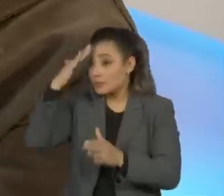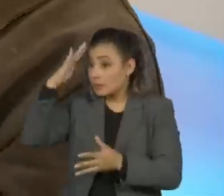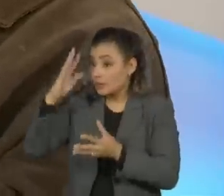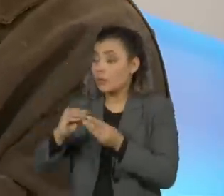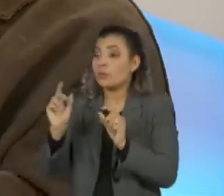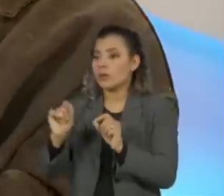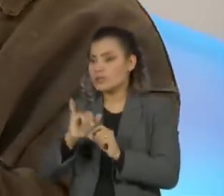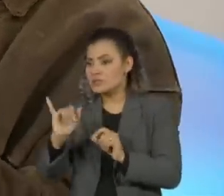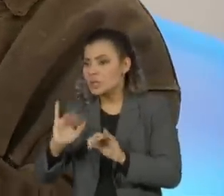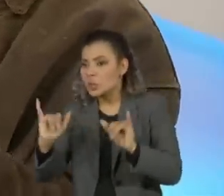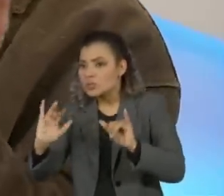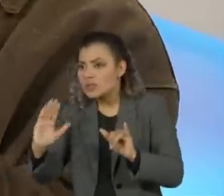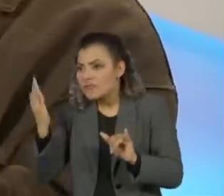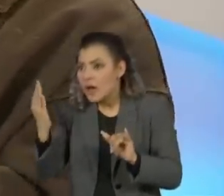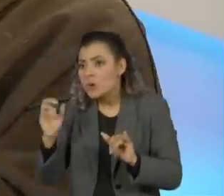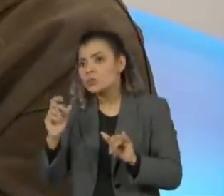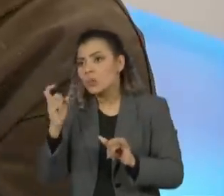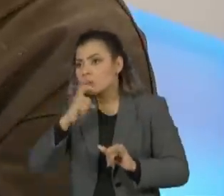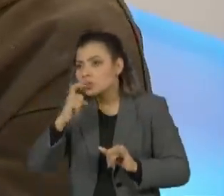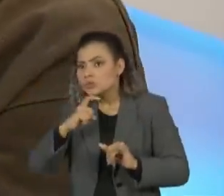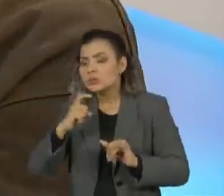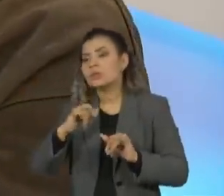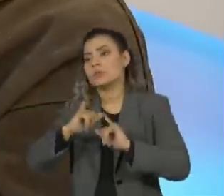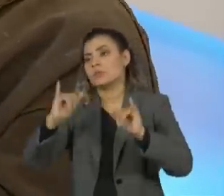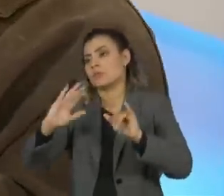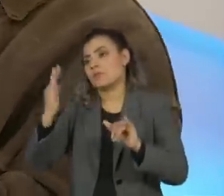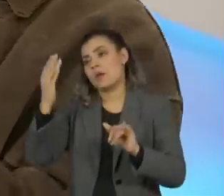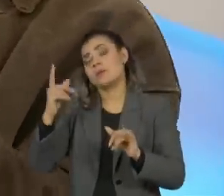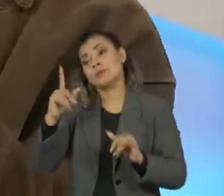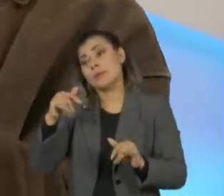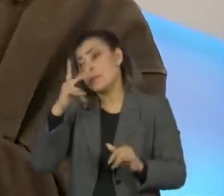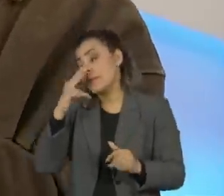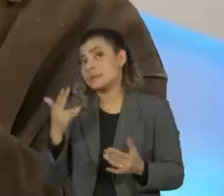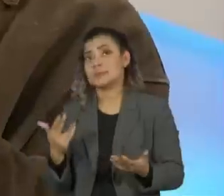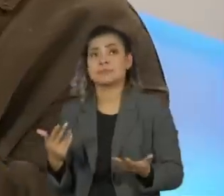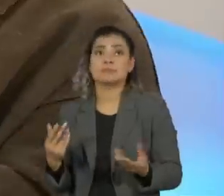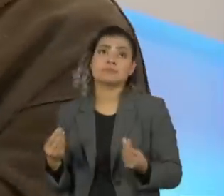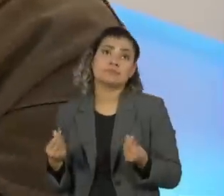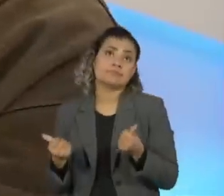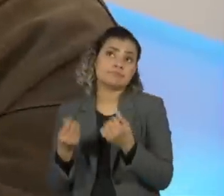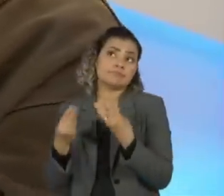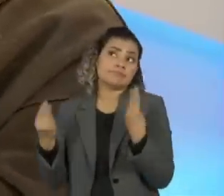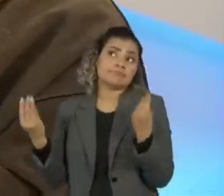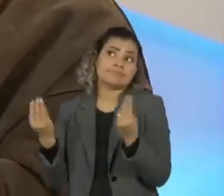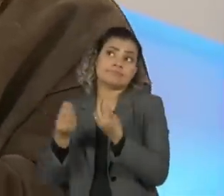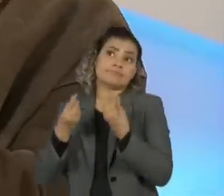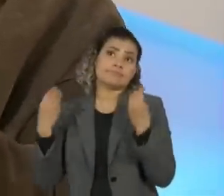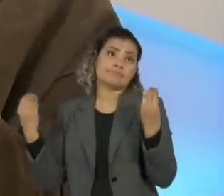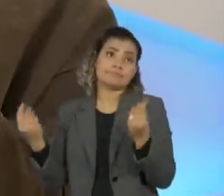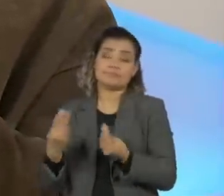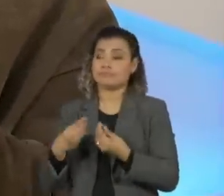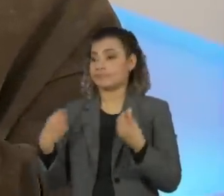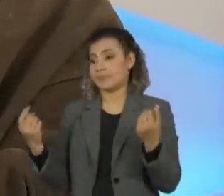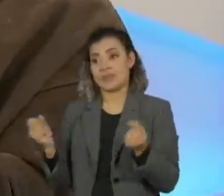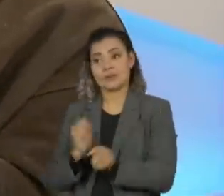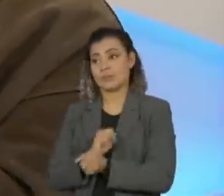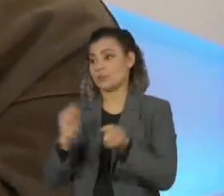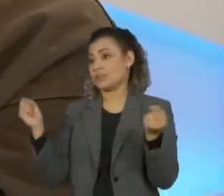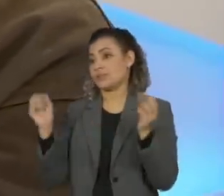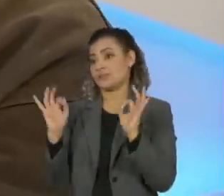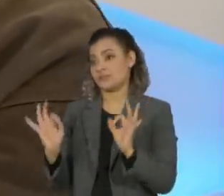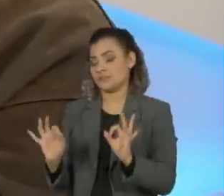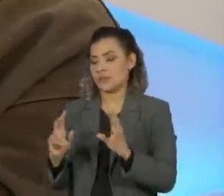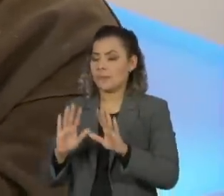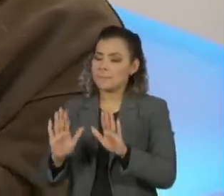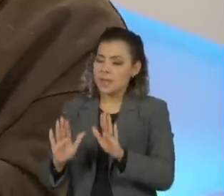o quando é calúnia e juridivamação, porque fake news é uma coisa meio etérea, meio abstrata, meio fora do nosso alcance semântico.